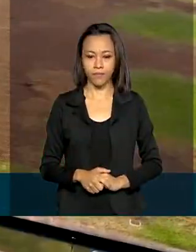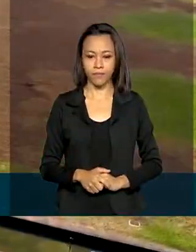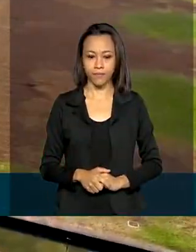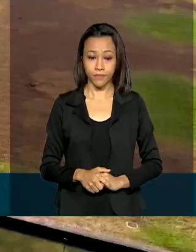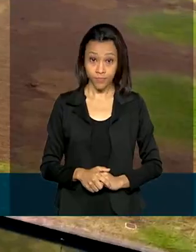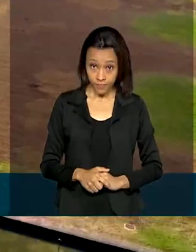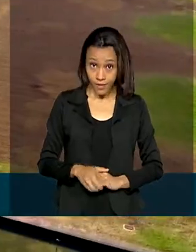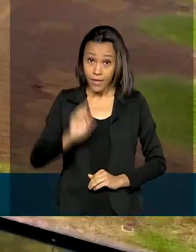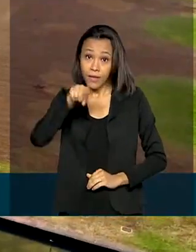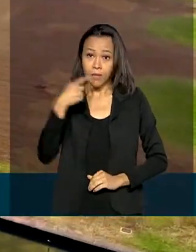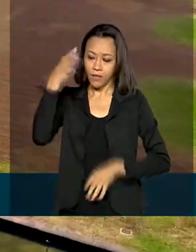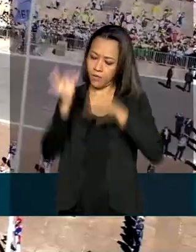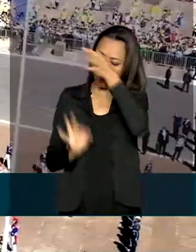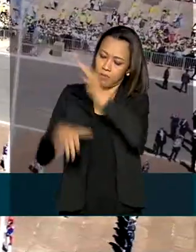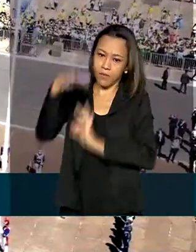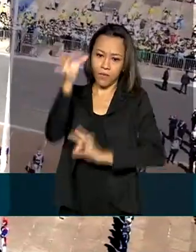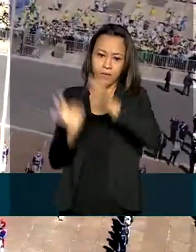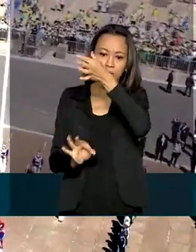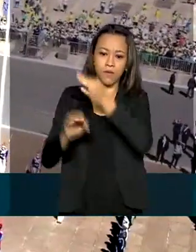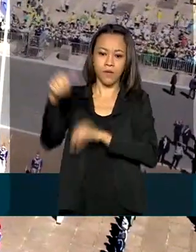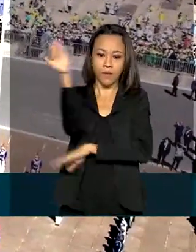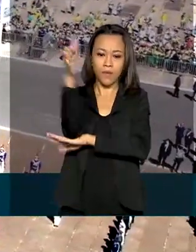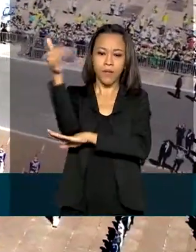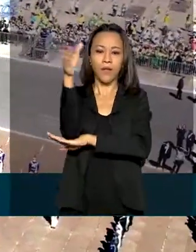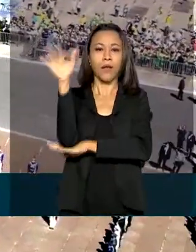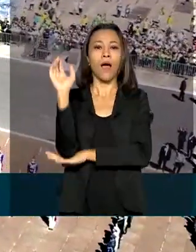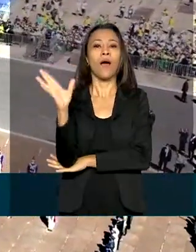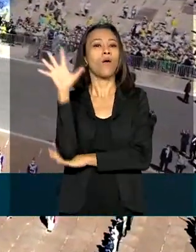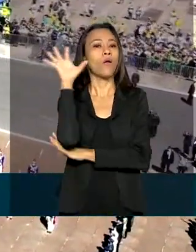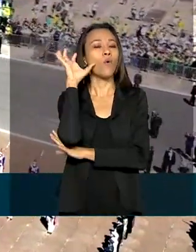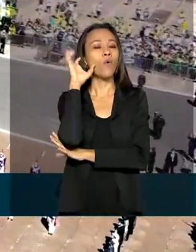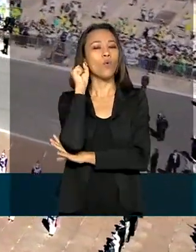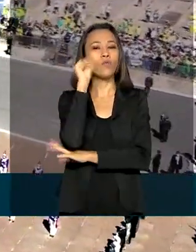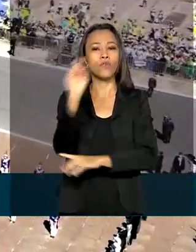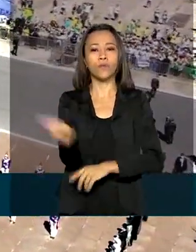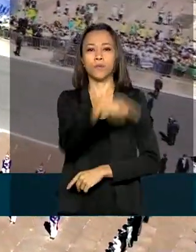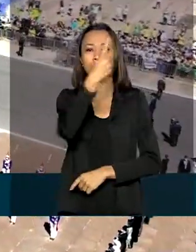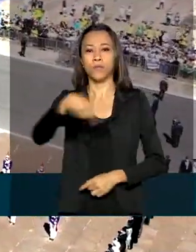Depois do hasteamento da bandeira, Orede ouvia o hino da independência.